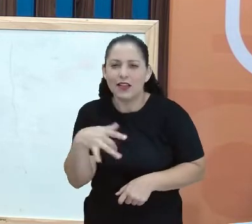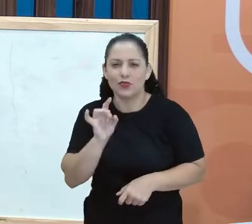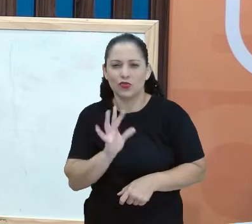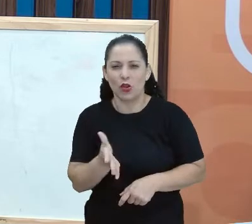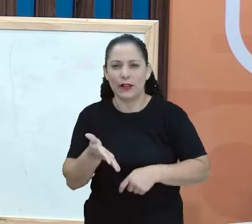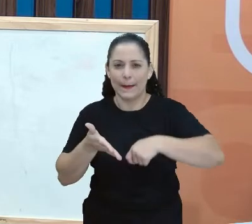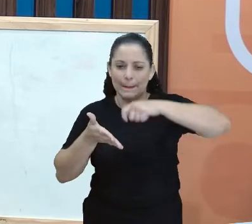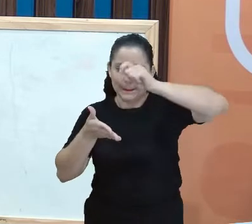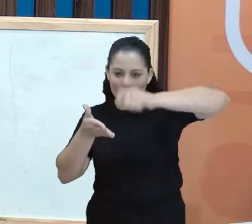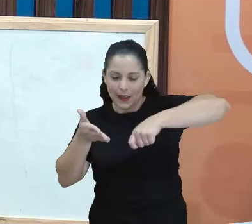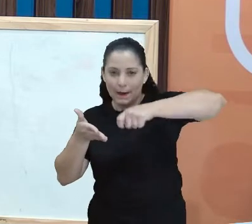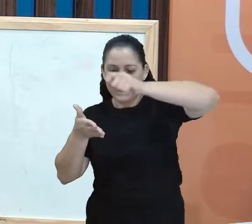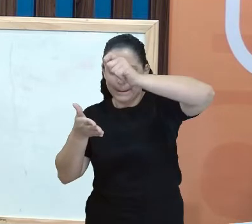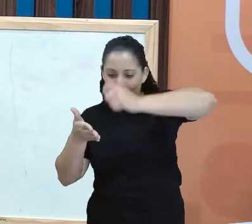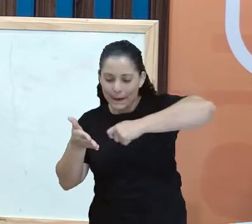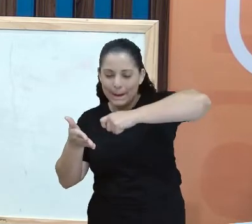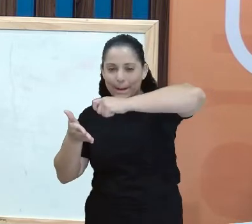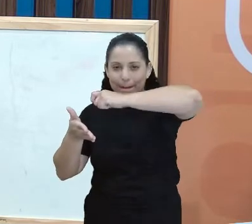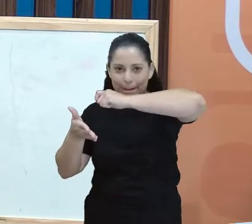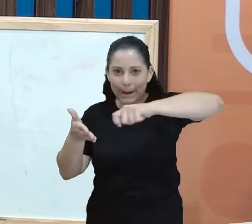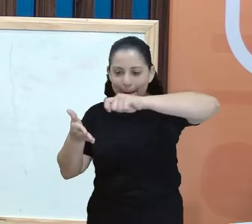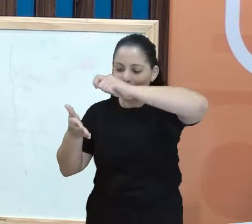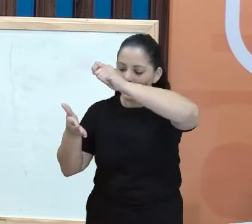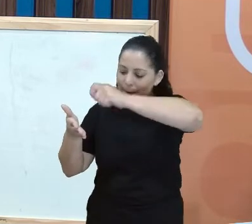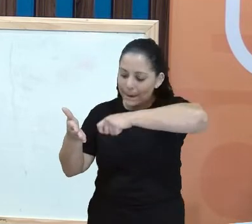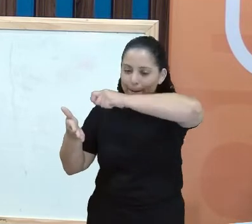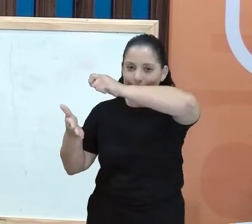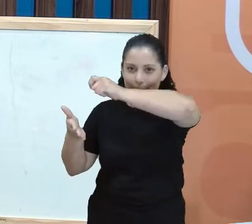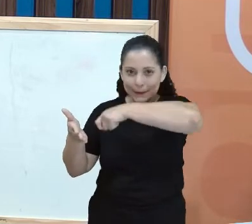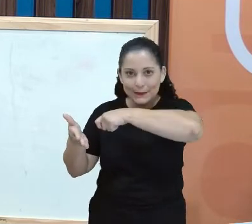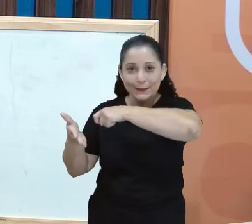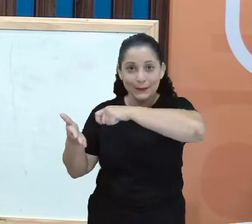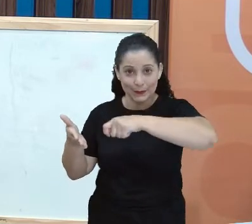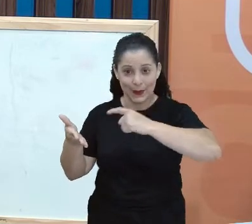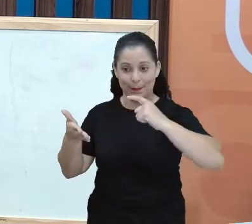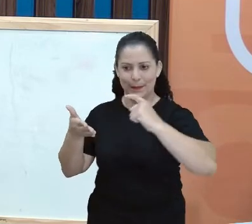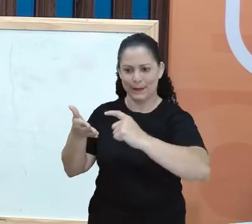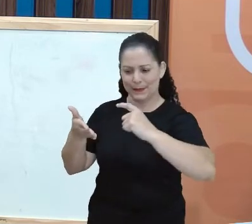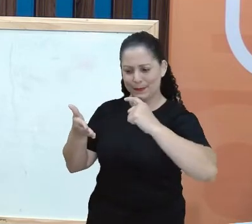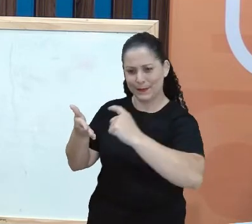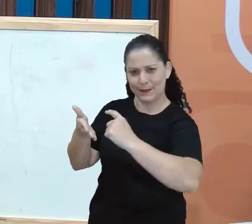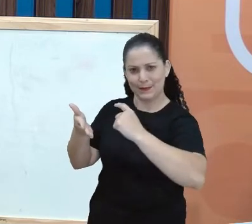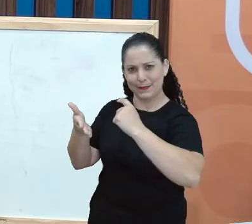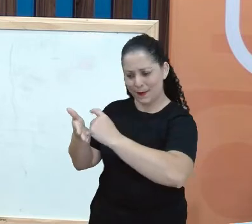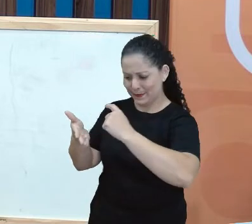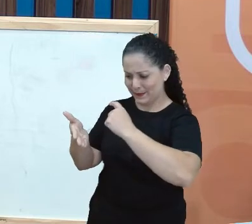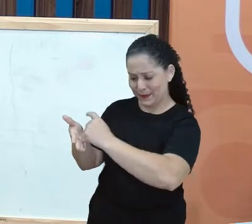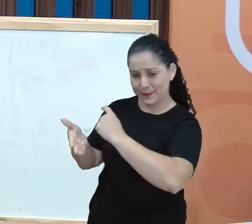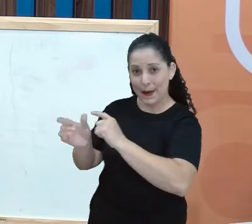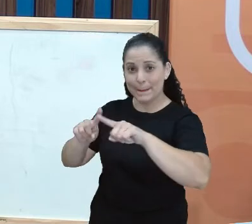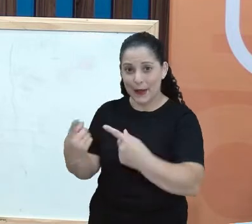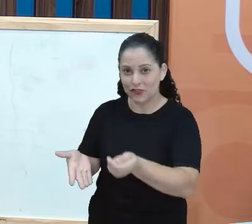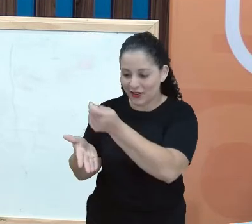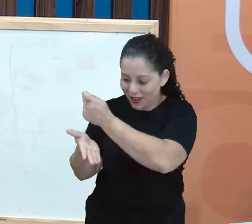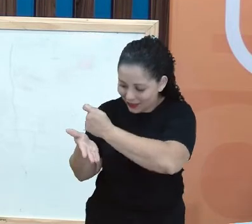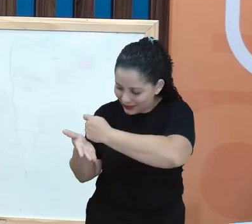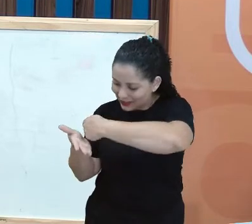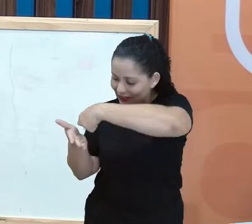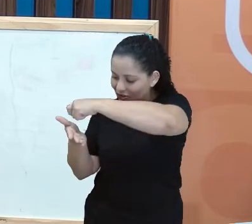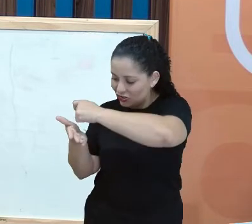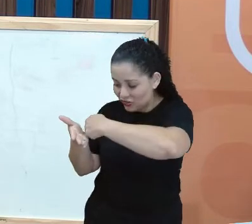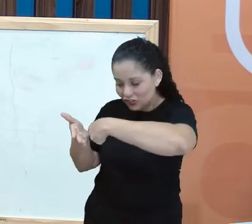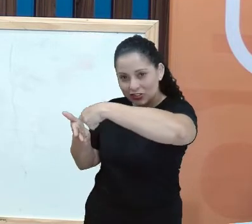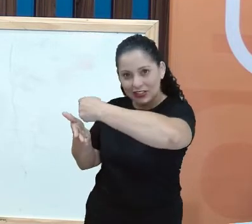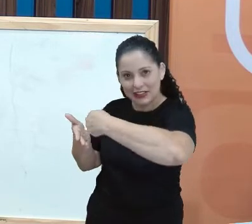Para poder construir a letra bastão. Mas a letra manuscrita exige um esforço a mais. Eu vou utilizar